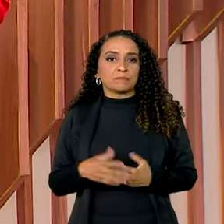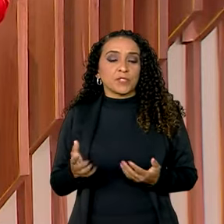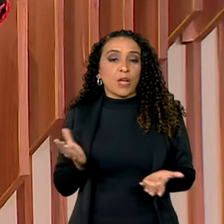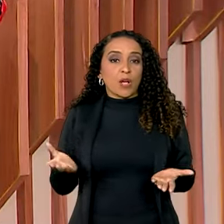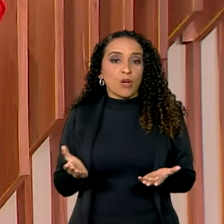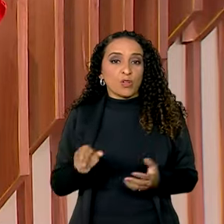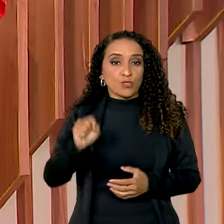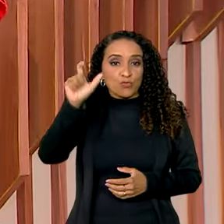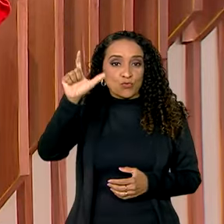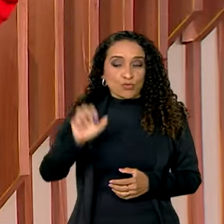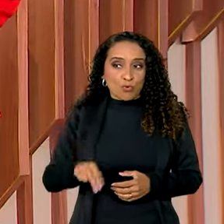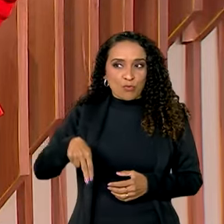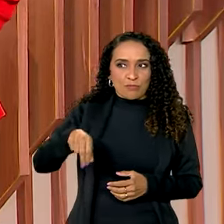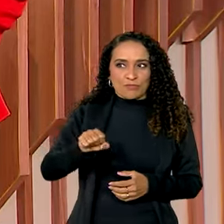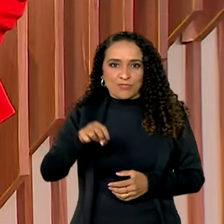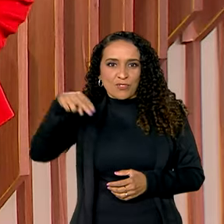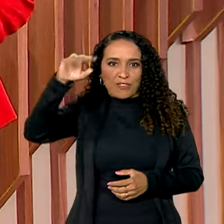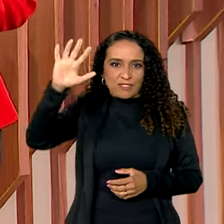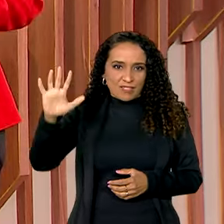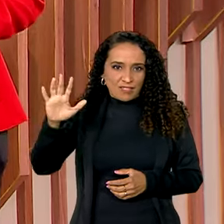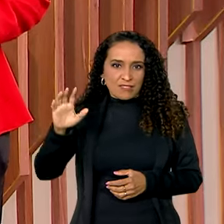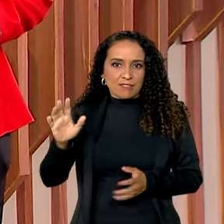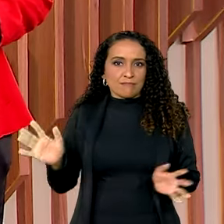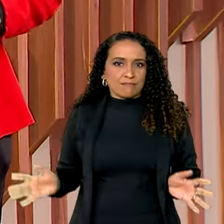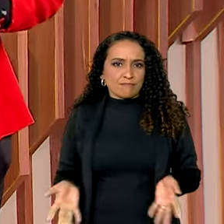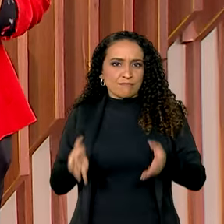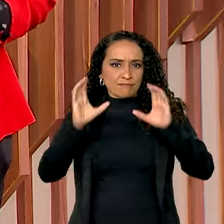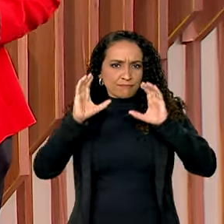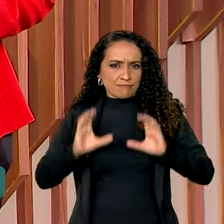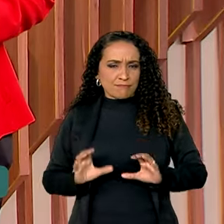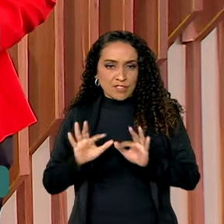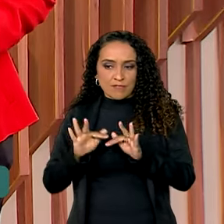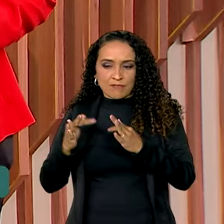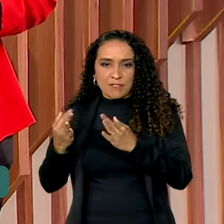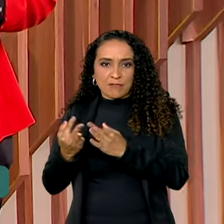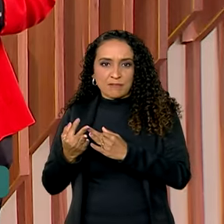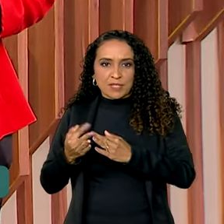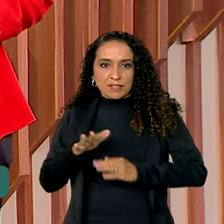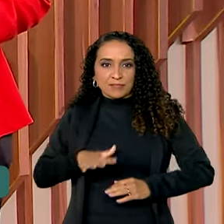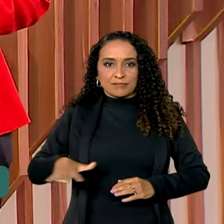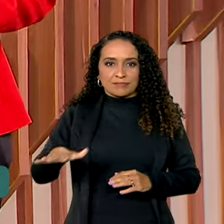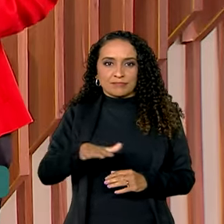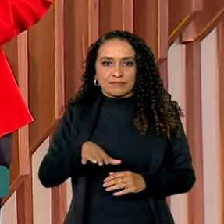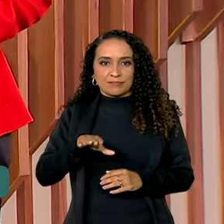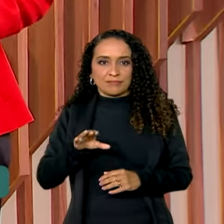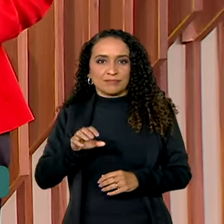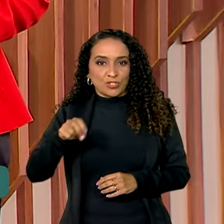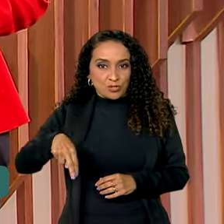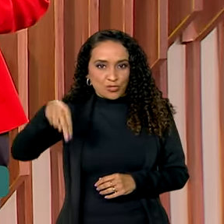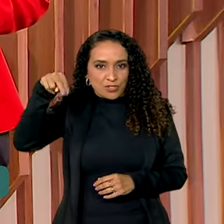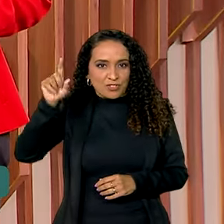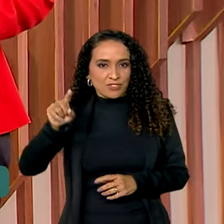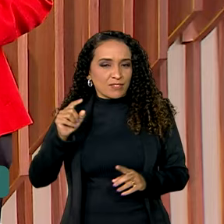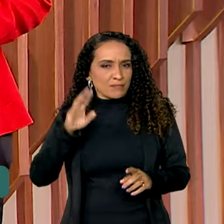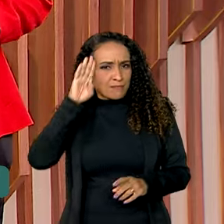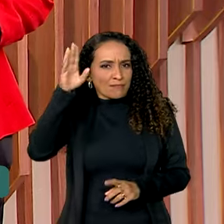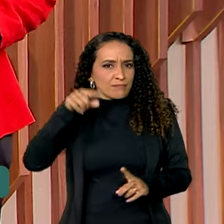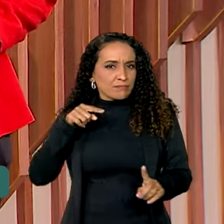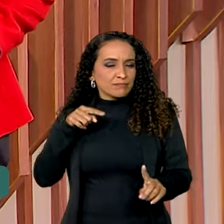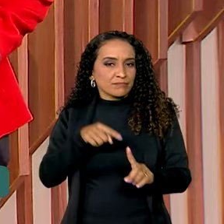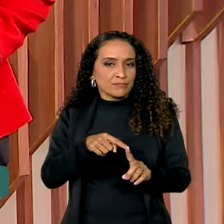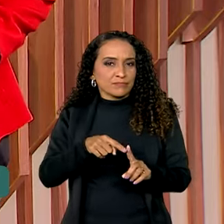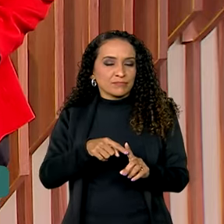vamos agora do Sul para o Nordeste. Promover cidadania às famílias do semiárido nordestino é o principal